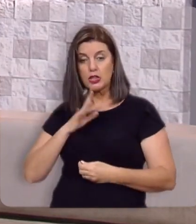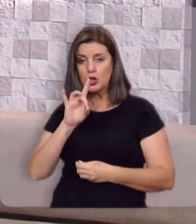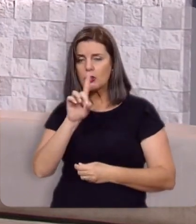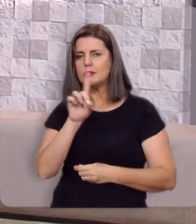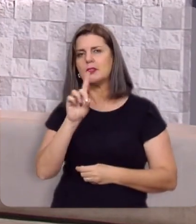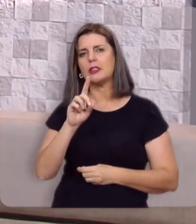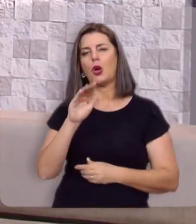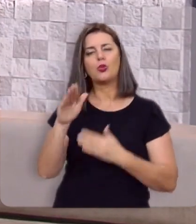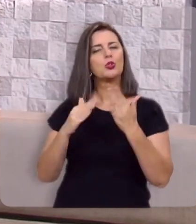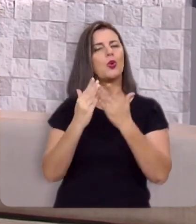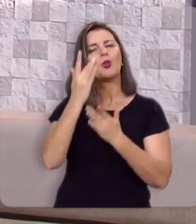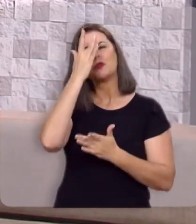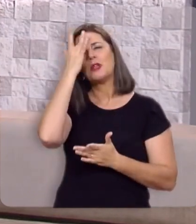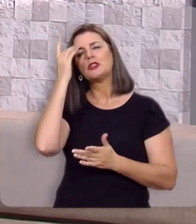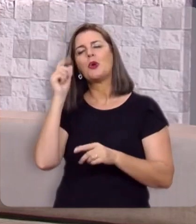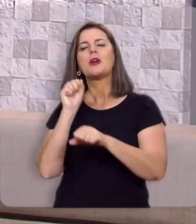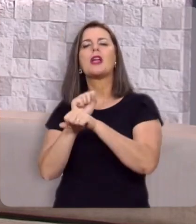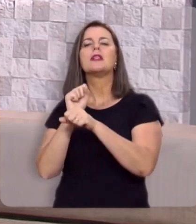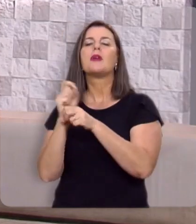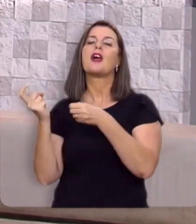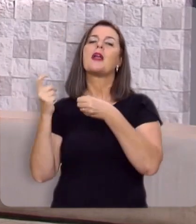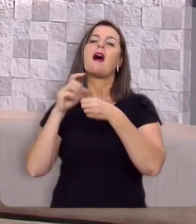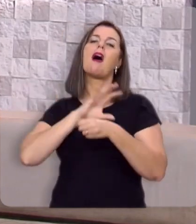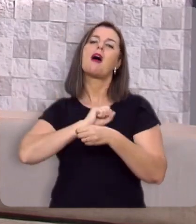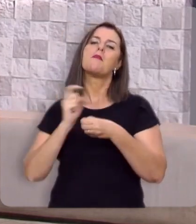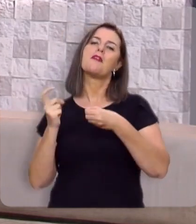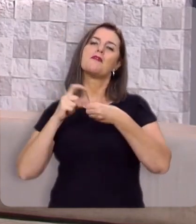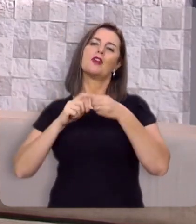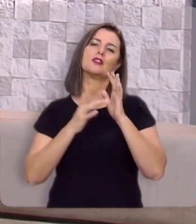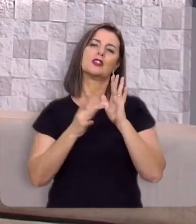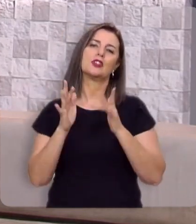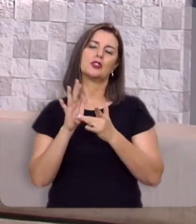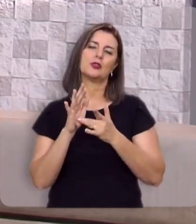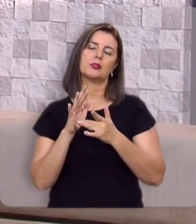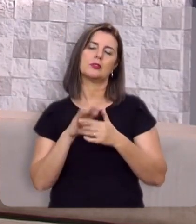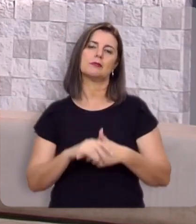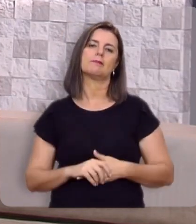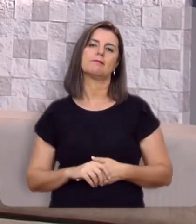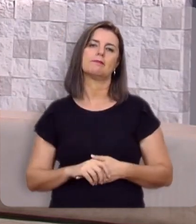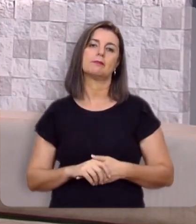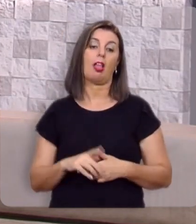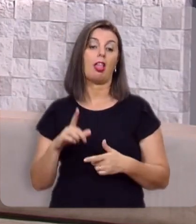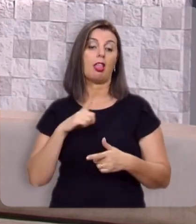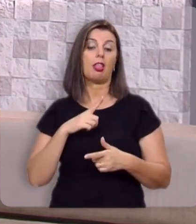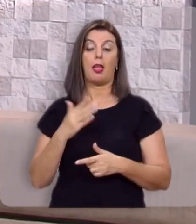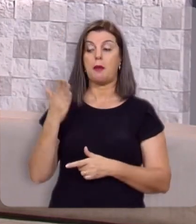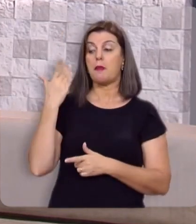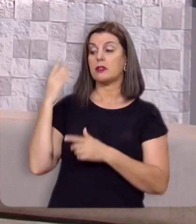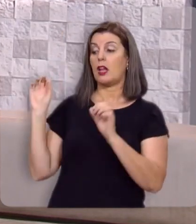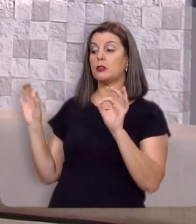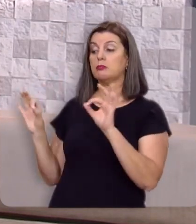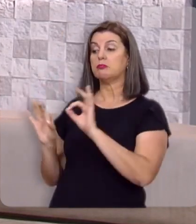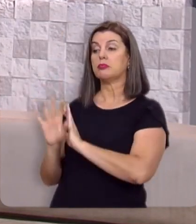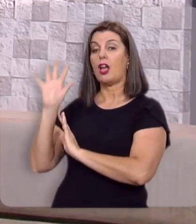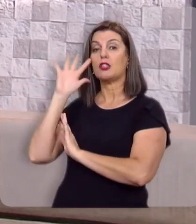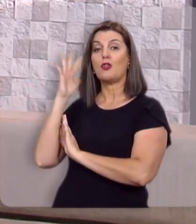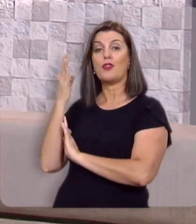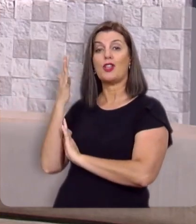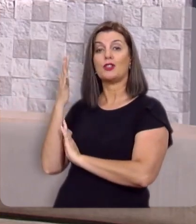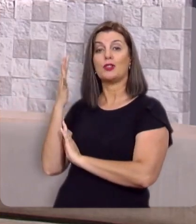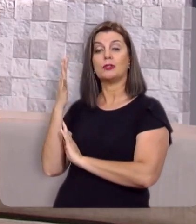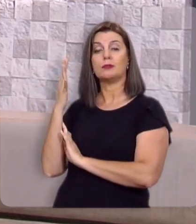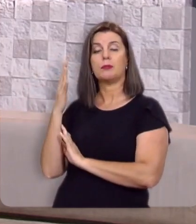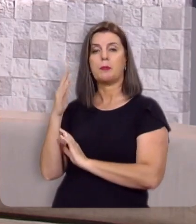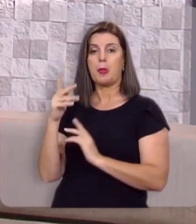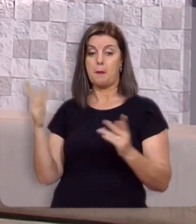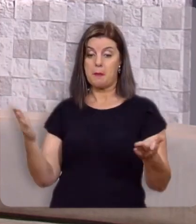todos quantos amam a sua vinda, este homem está com seu passado resolvido, com